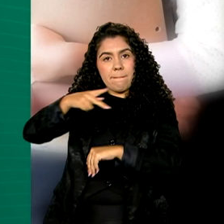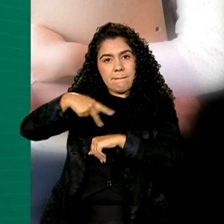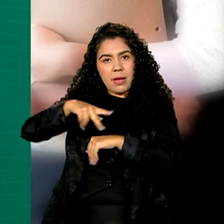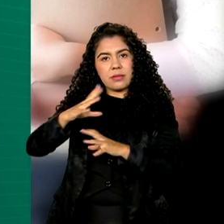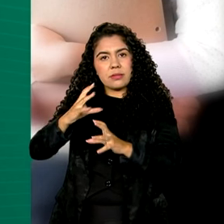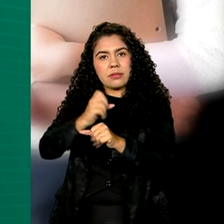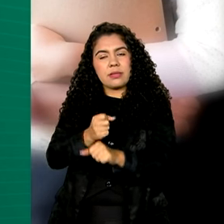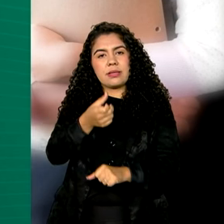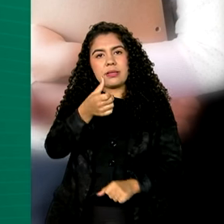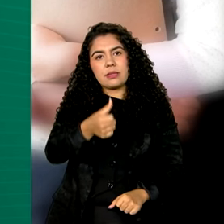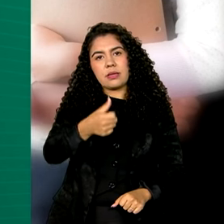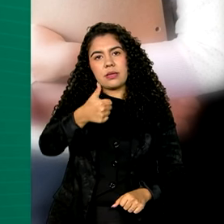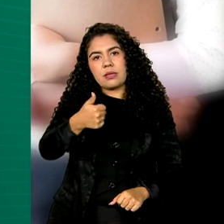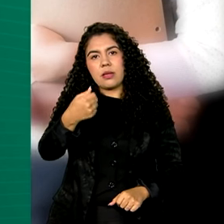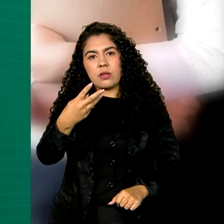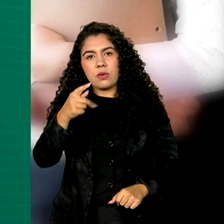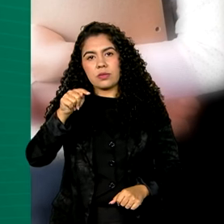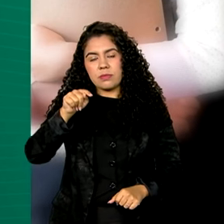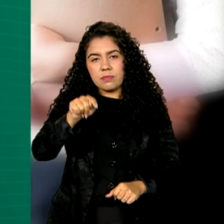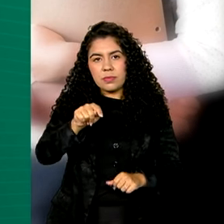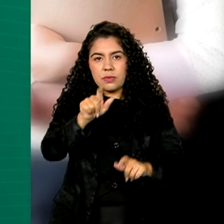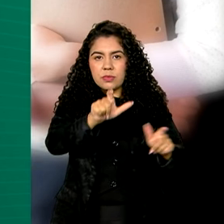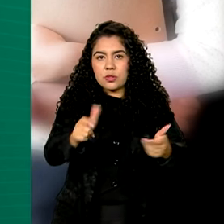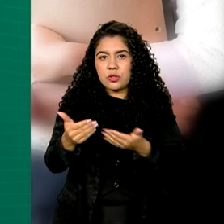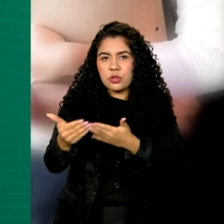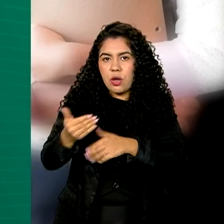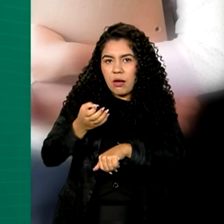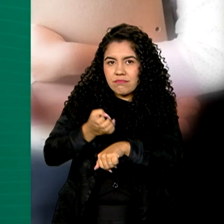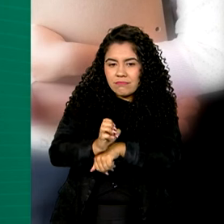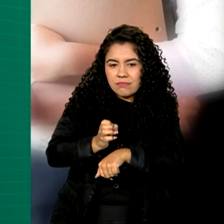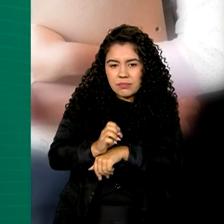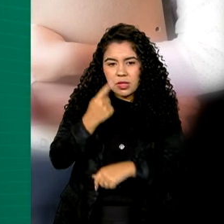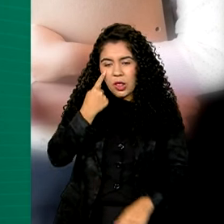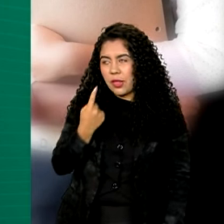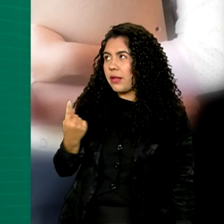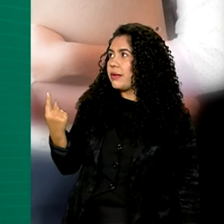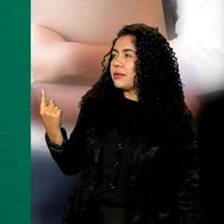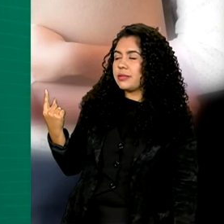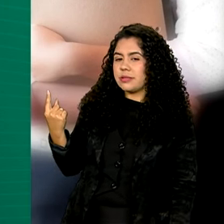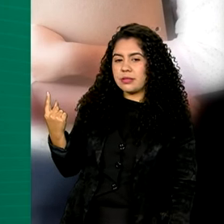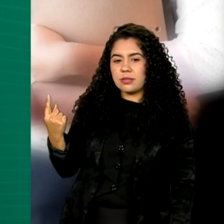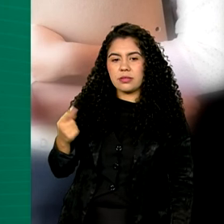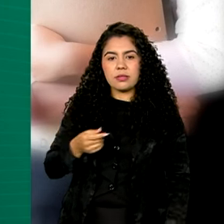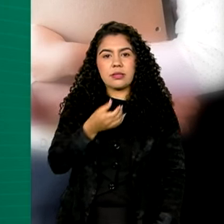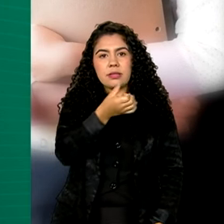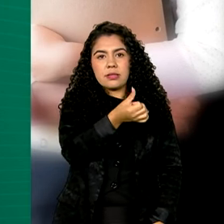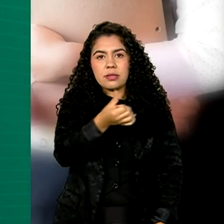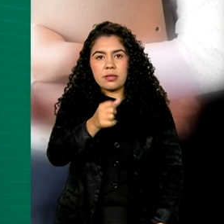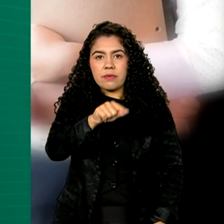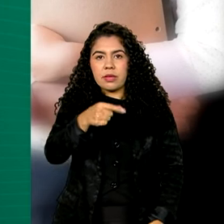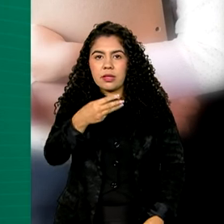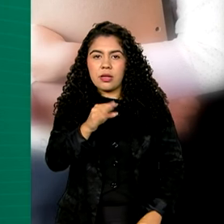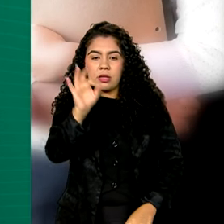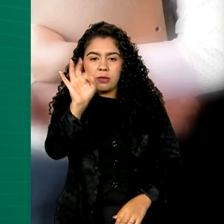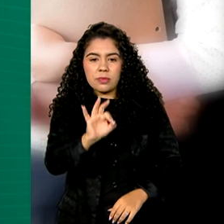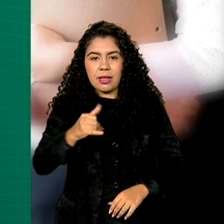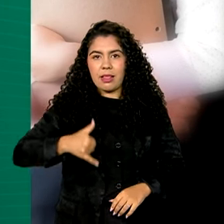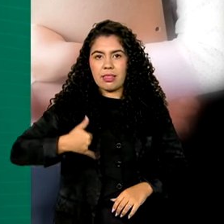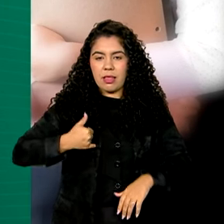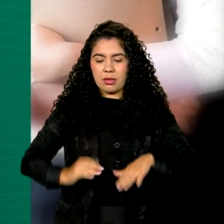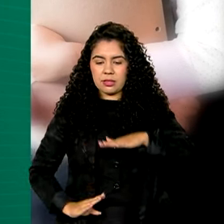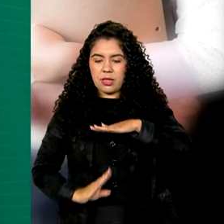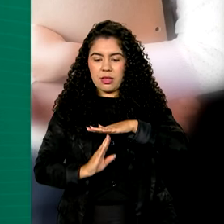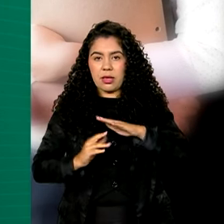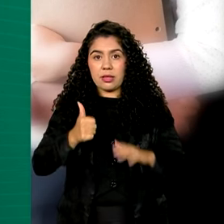.575 jovens aprendizes. 66,3% deles têm até 17